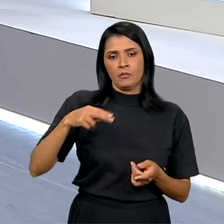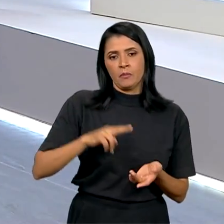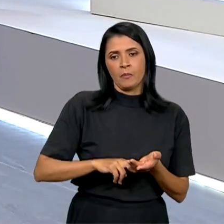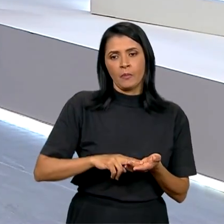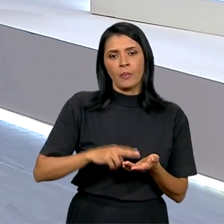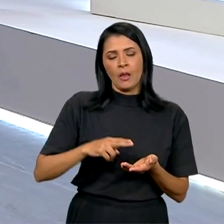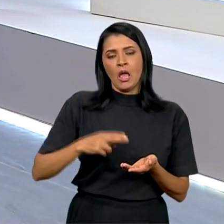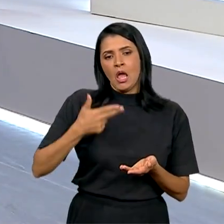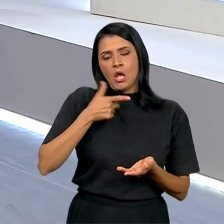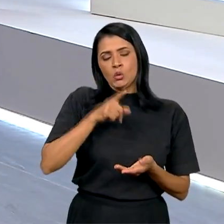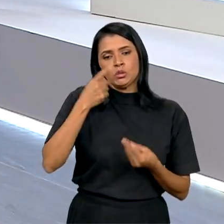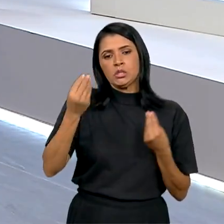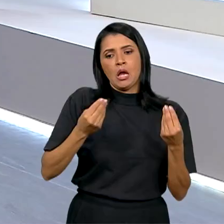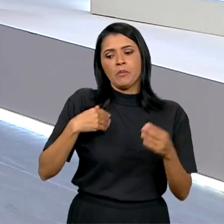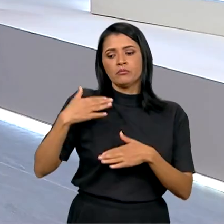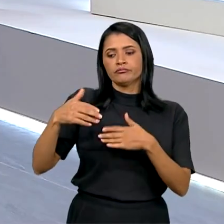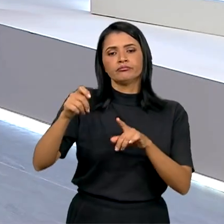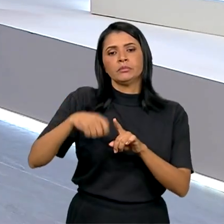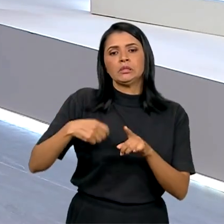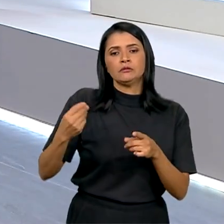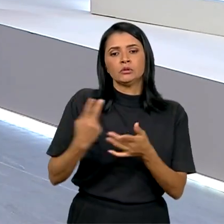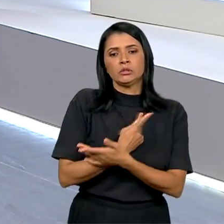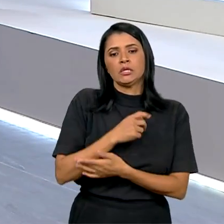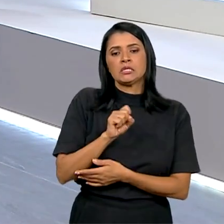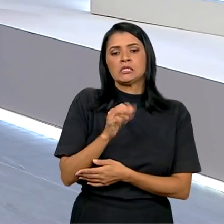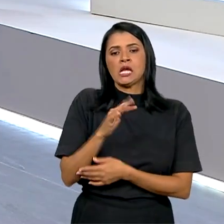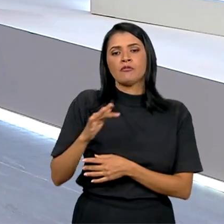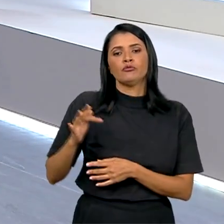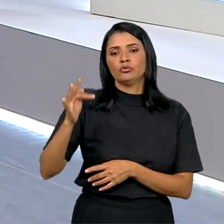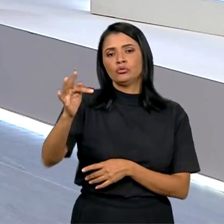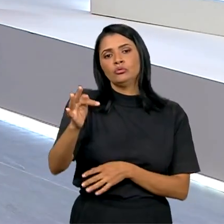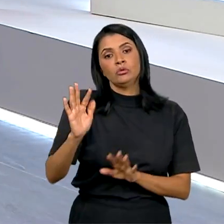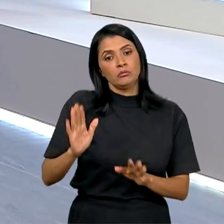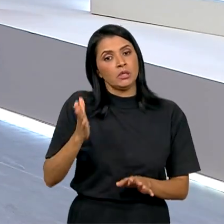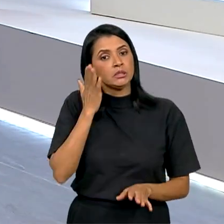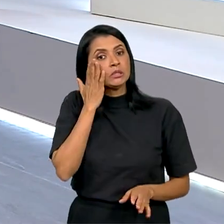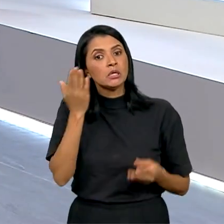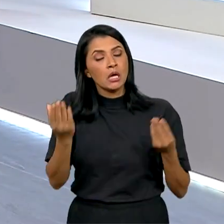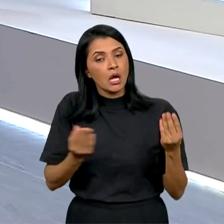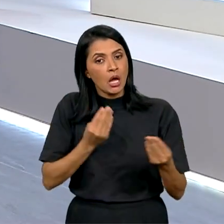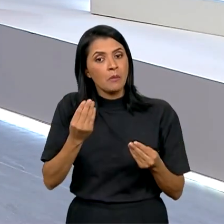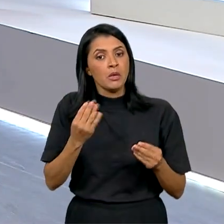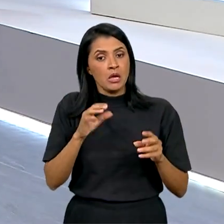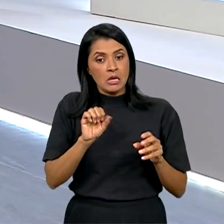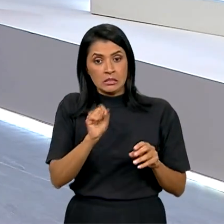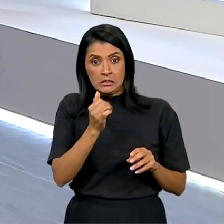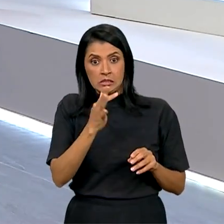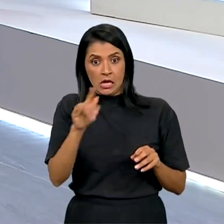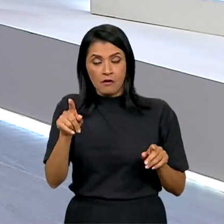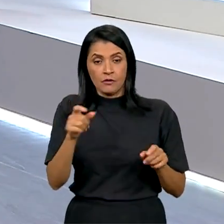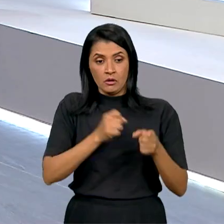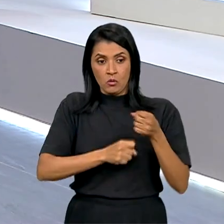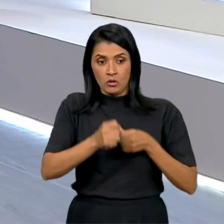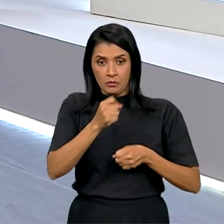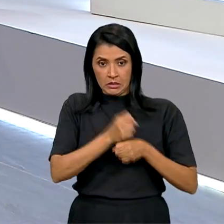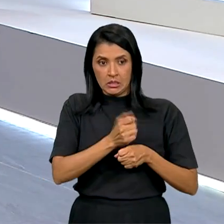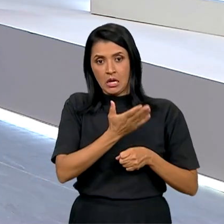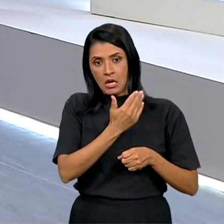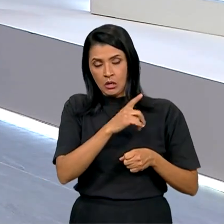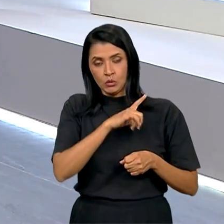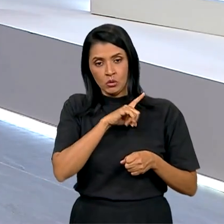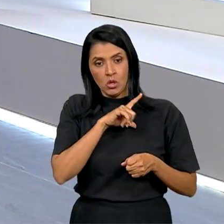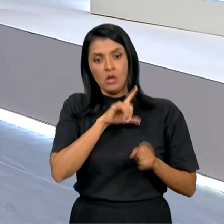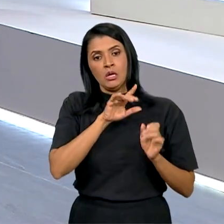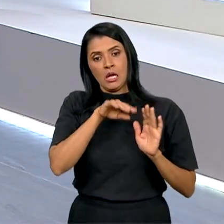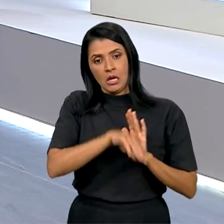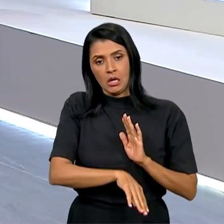nos próximos meses para as próximas safras. Mas o que a gente já sabe é o fechamento da safra do ano passado, agora, com